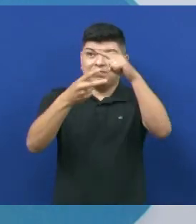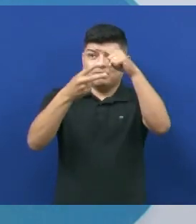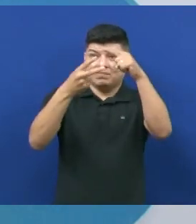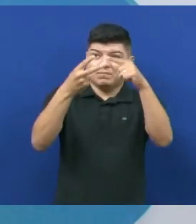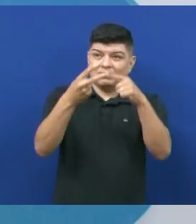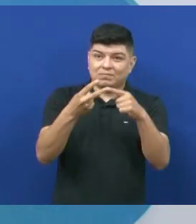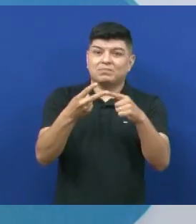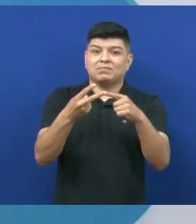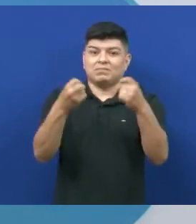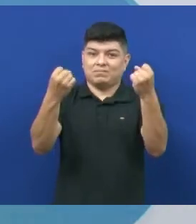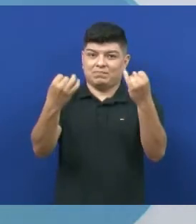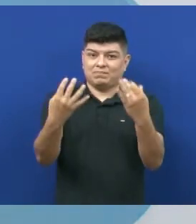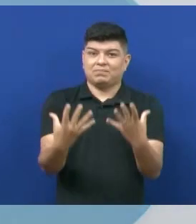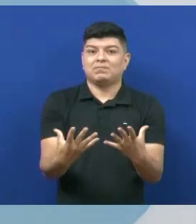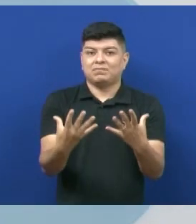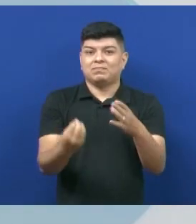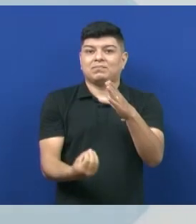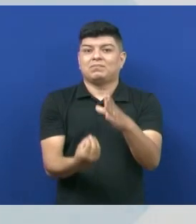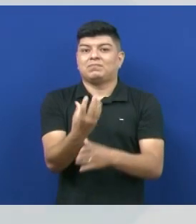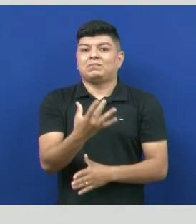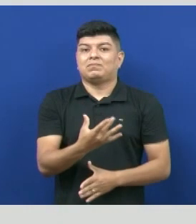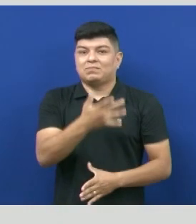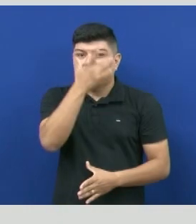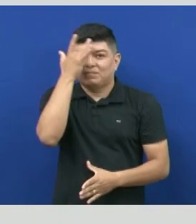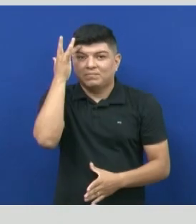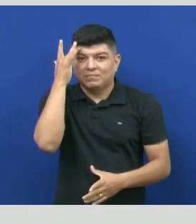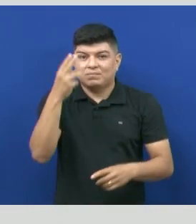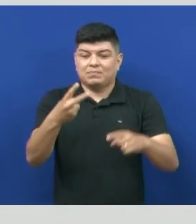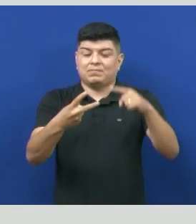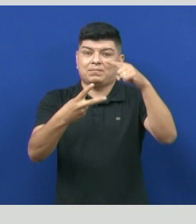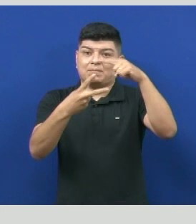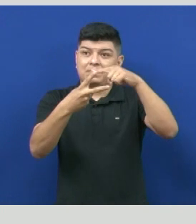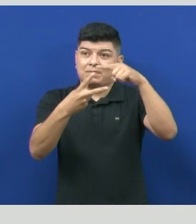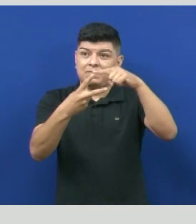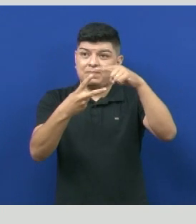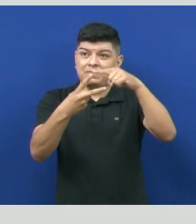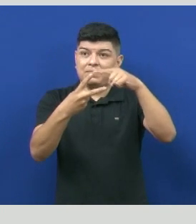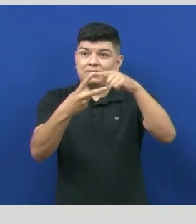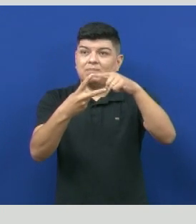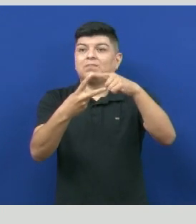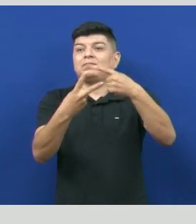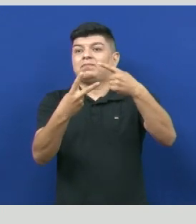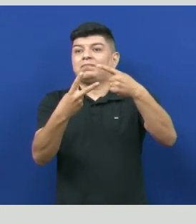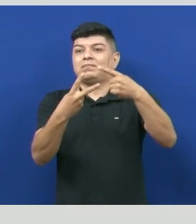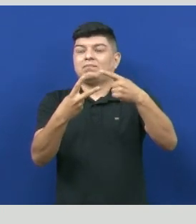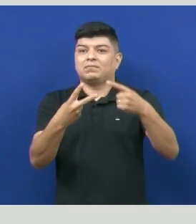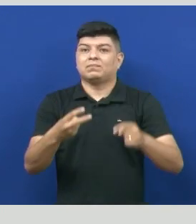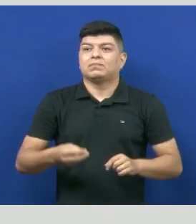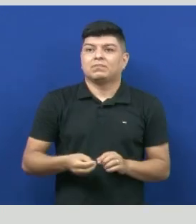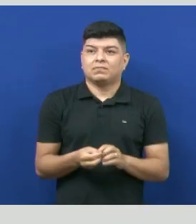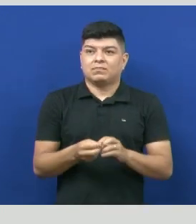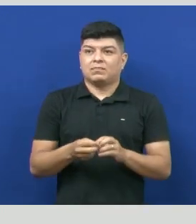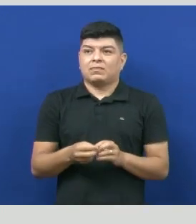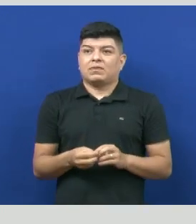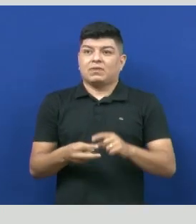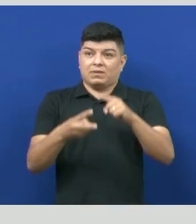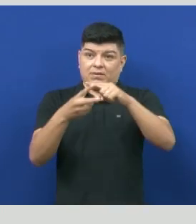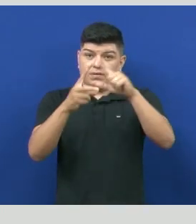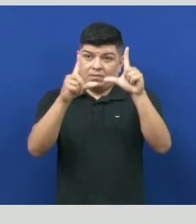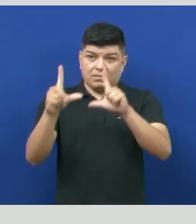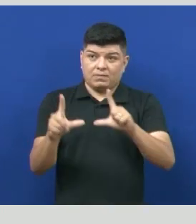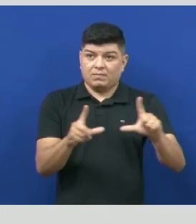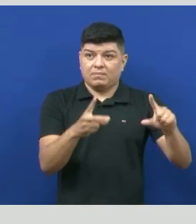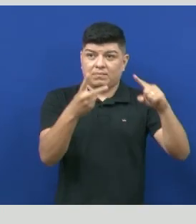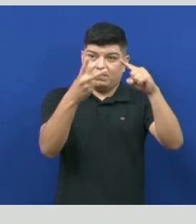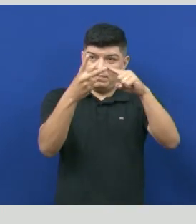explicar como surgiram esses seres vivos. A primeira teoria, da evolução gradual dos sistemas químicos, e a segunda teoria, da